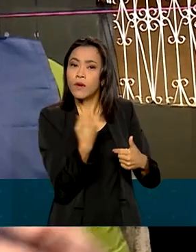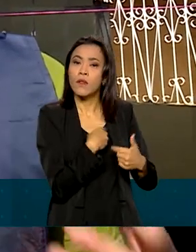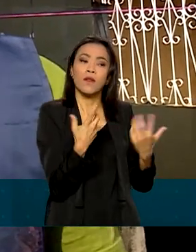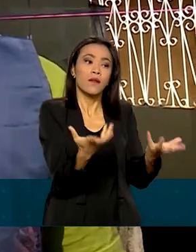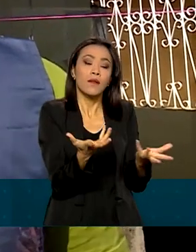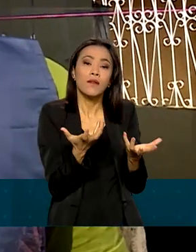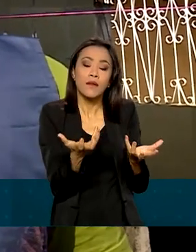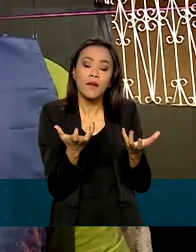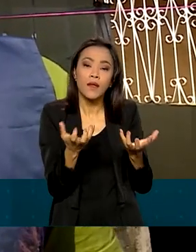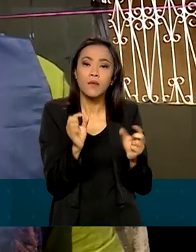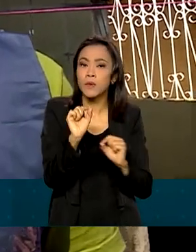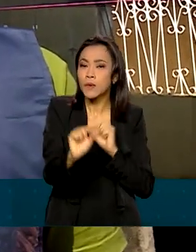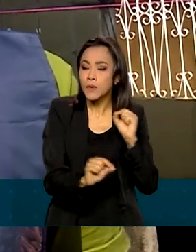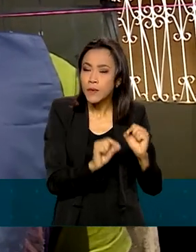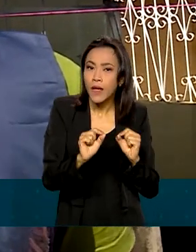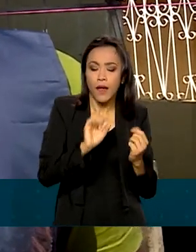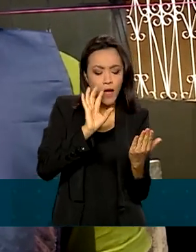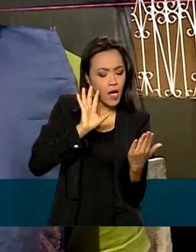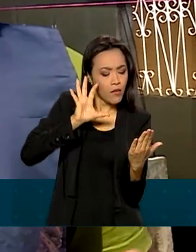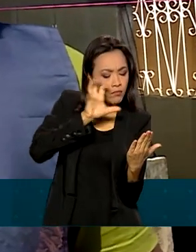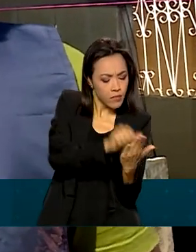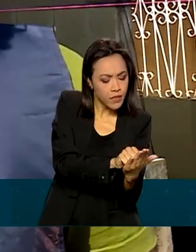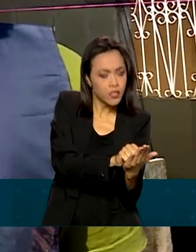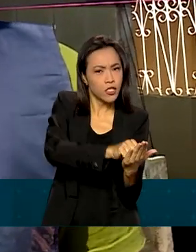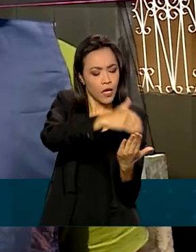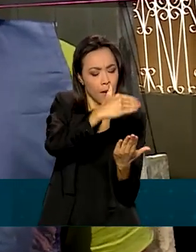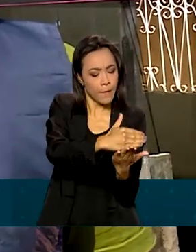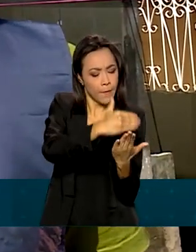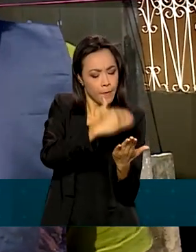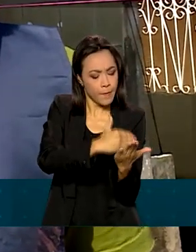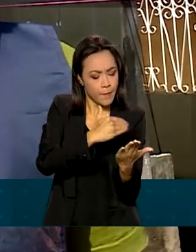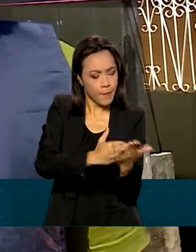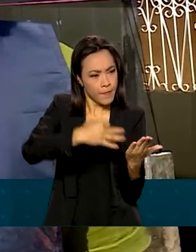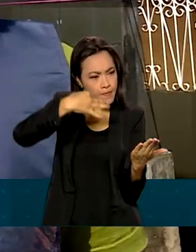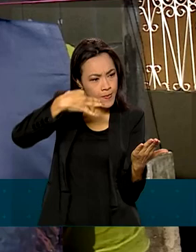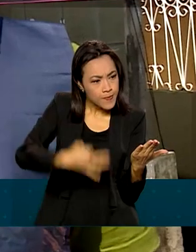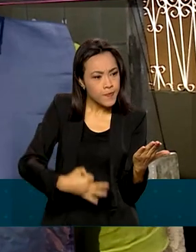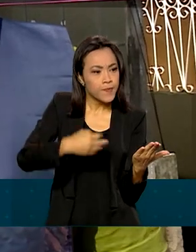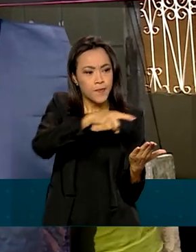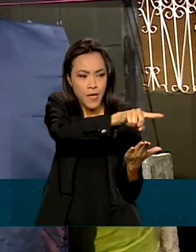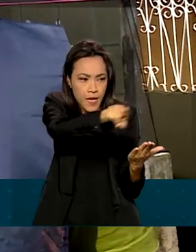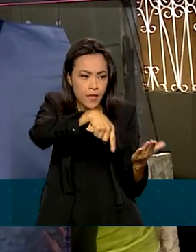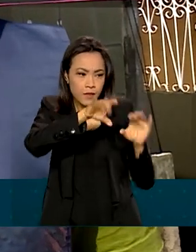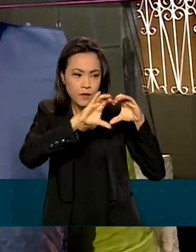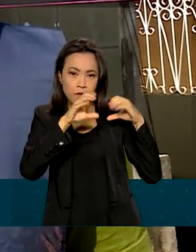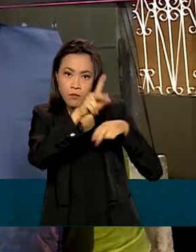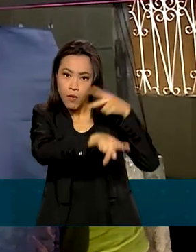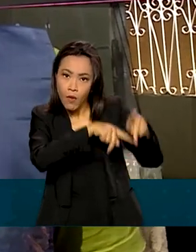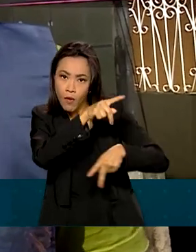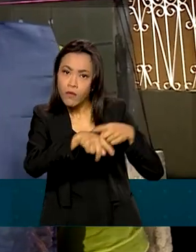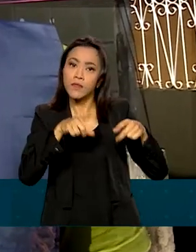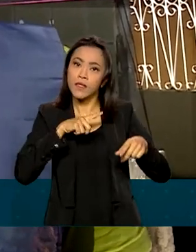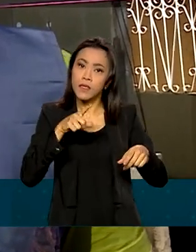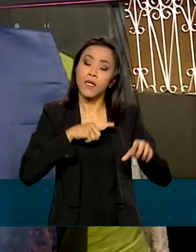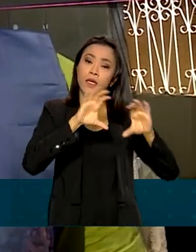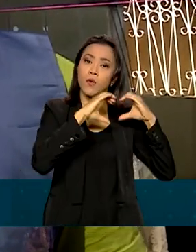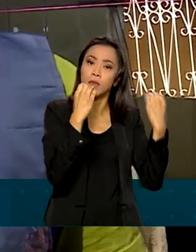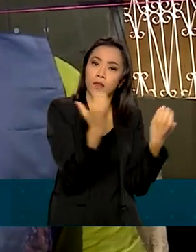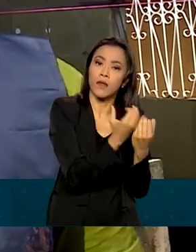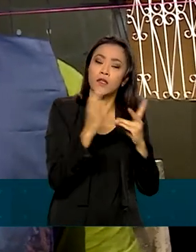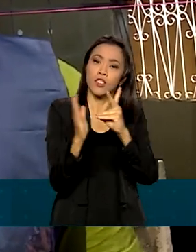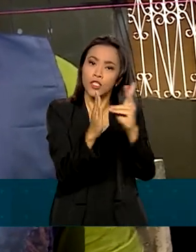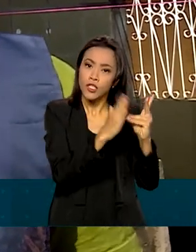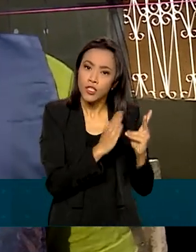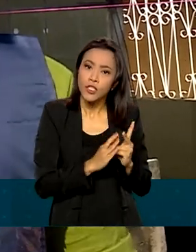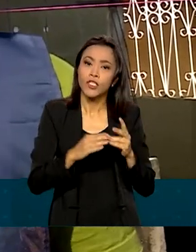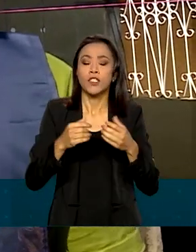acima de qualquer coisa, é retratar da maneira mais adequada esses povos e comunidades tradicionais, que incluem quilombolas, indígenas, comunidades